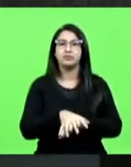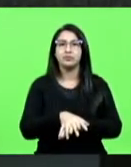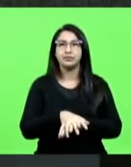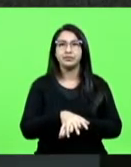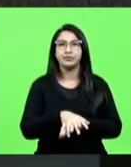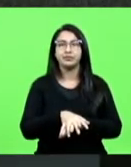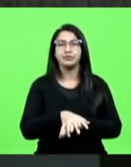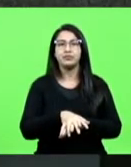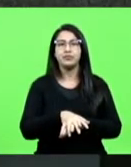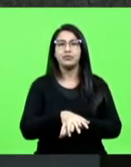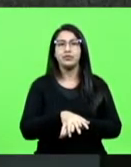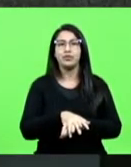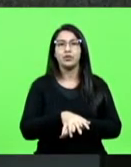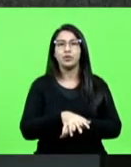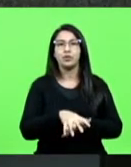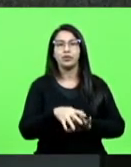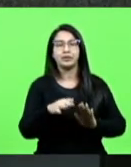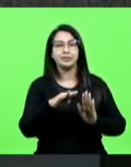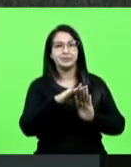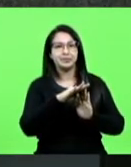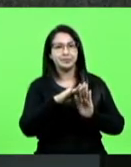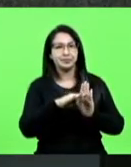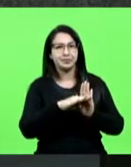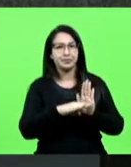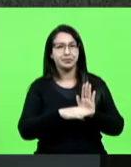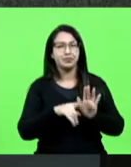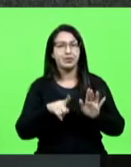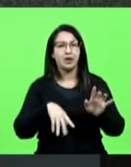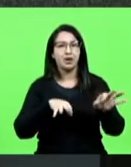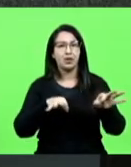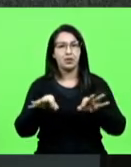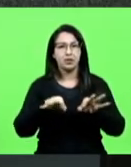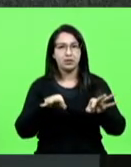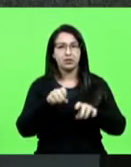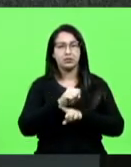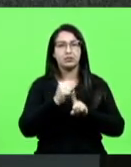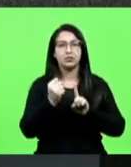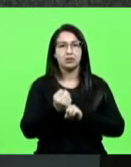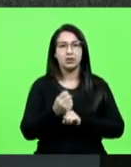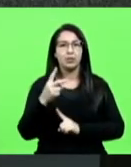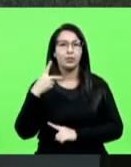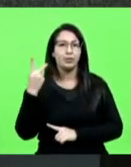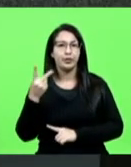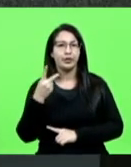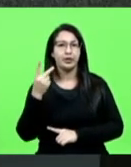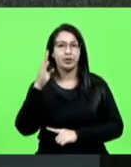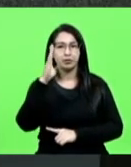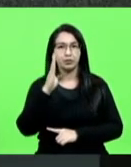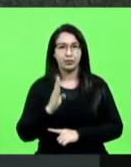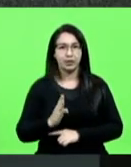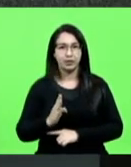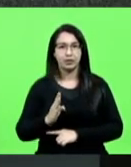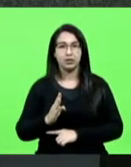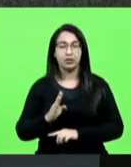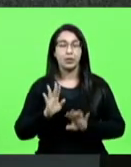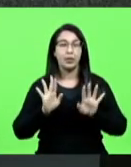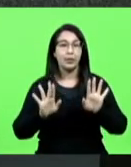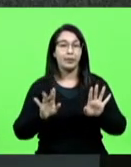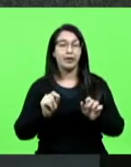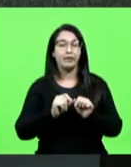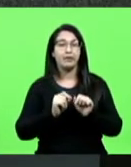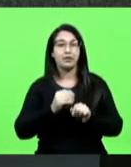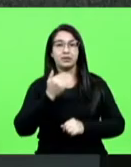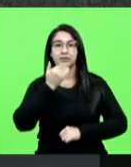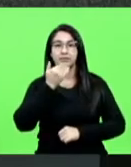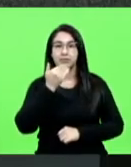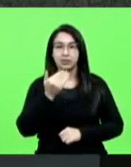disciplina, que é a Organização Social e Política Brasileira, mas eu vou fazer em forma de requerimento para a próxima